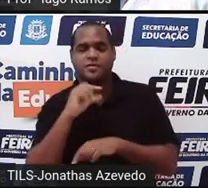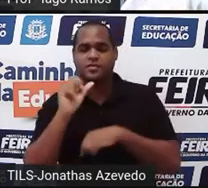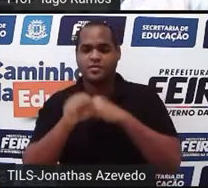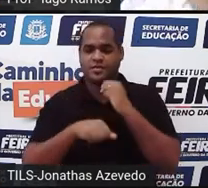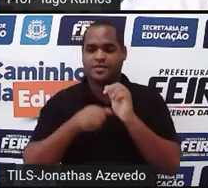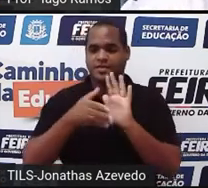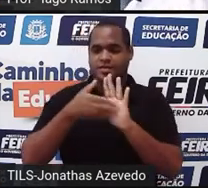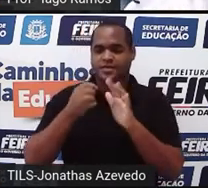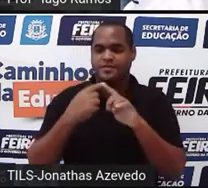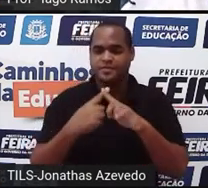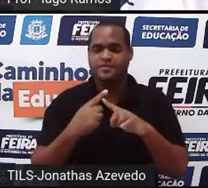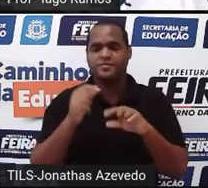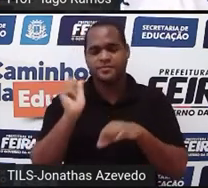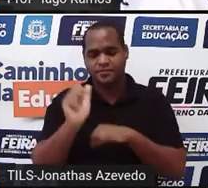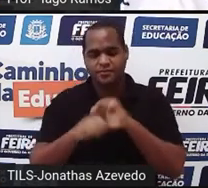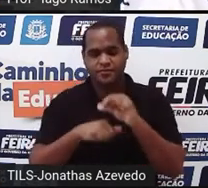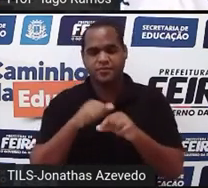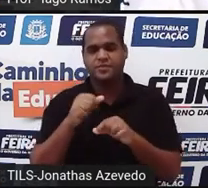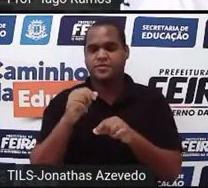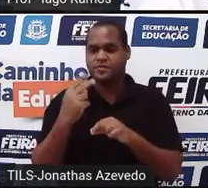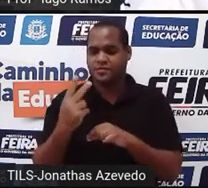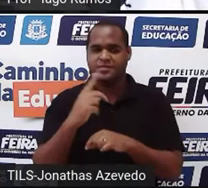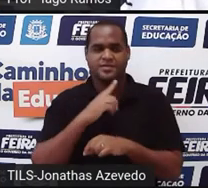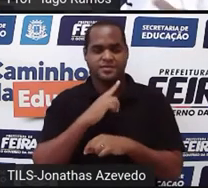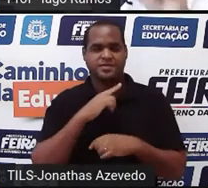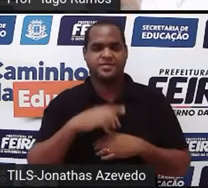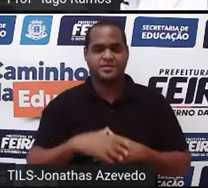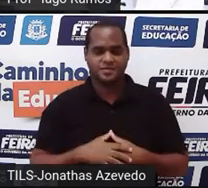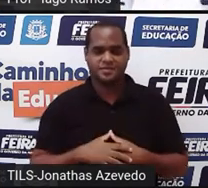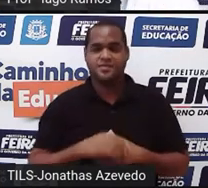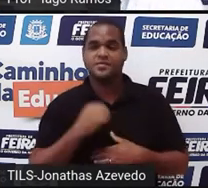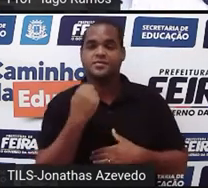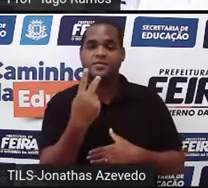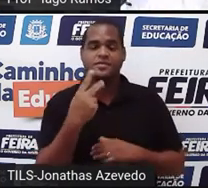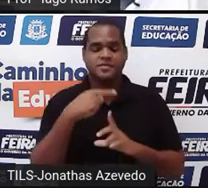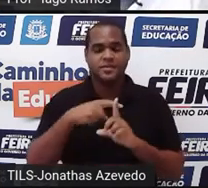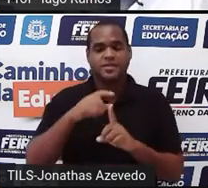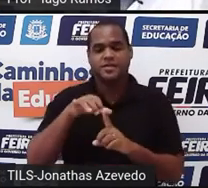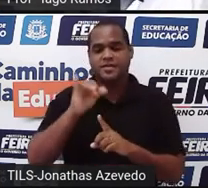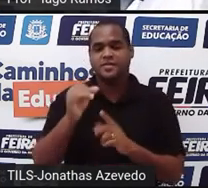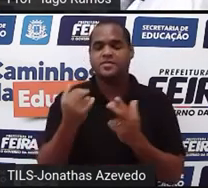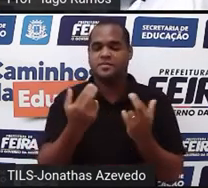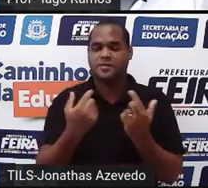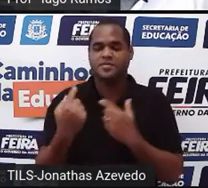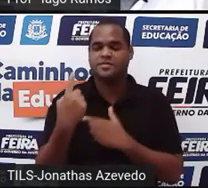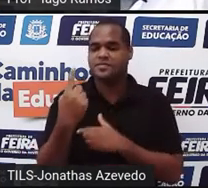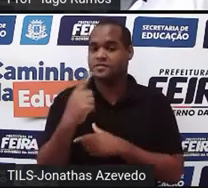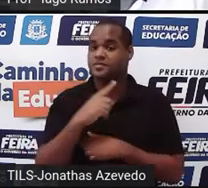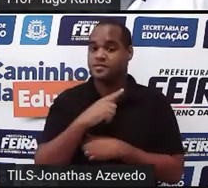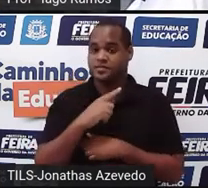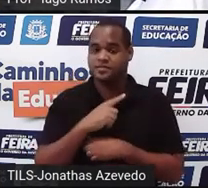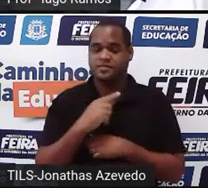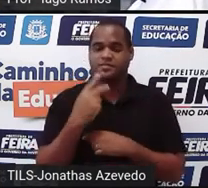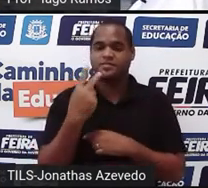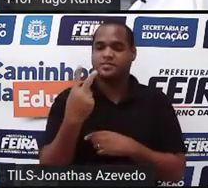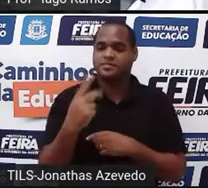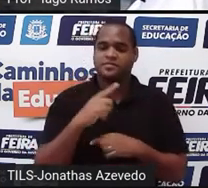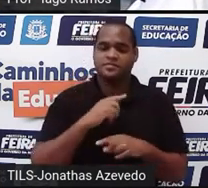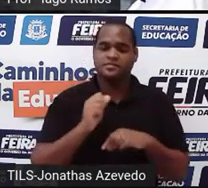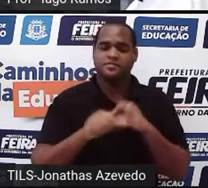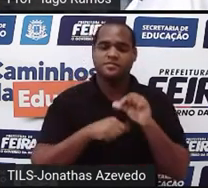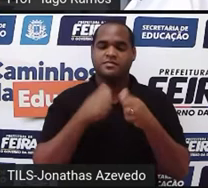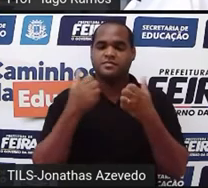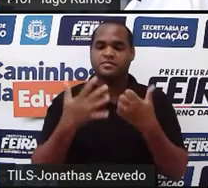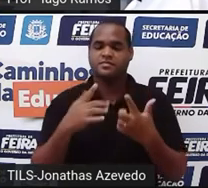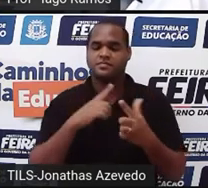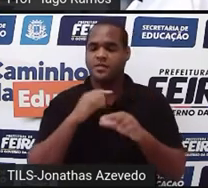coloco o valor dele, que é 2. Então, ele vai ficar 2 mais y igual a 1. 2 mais um número que y